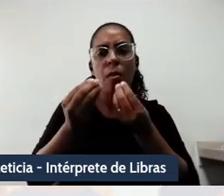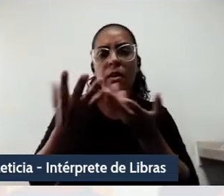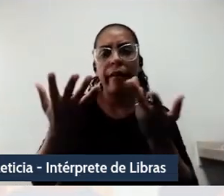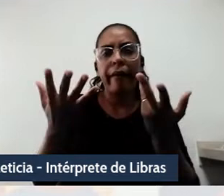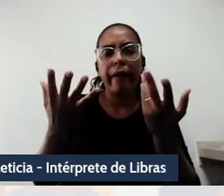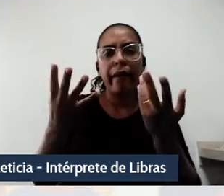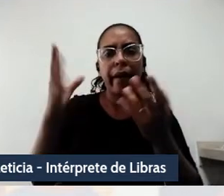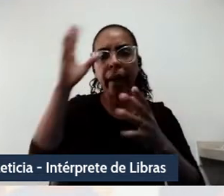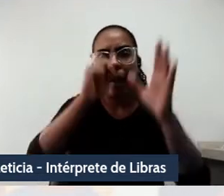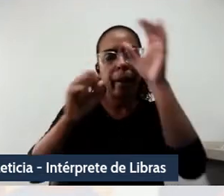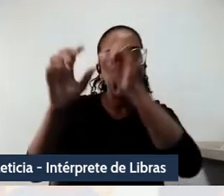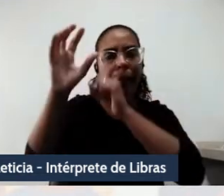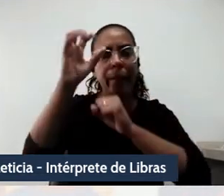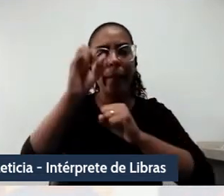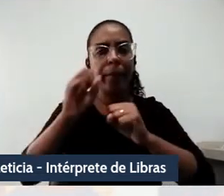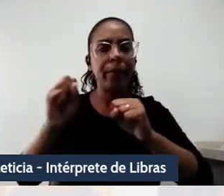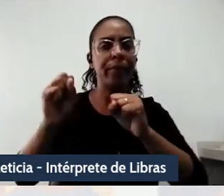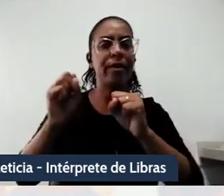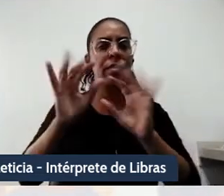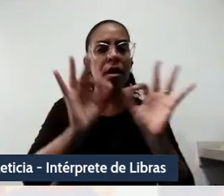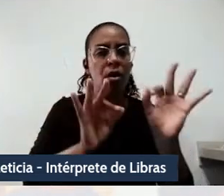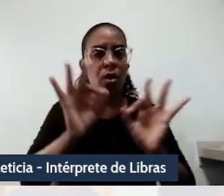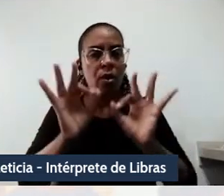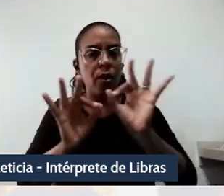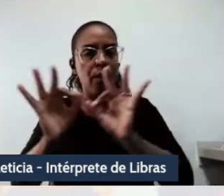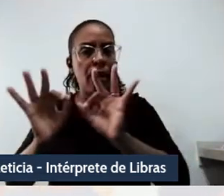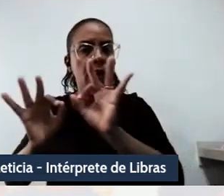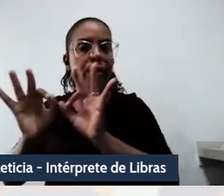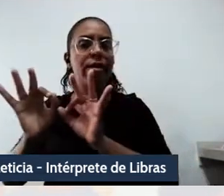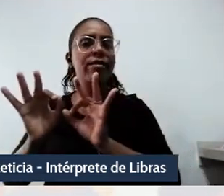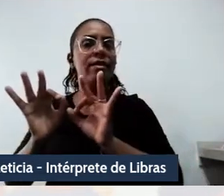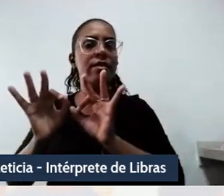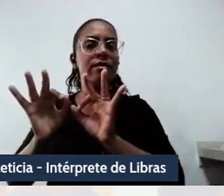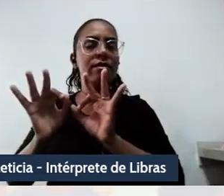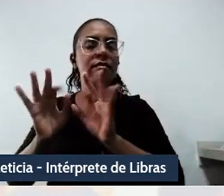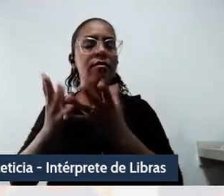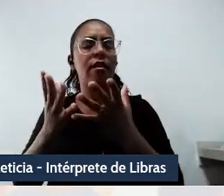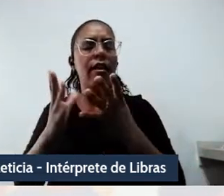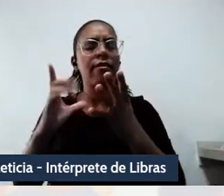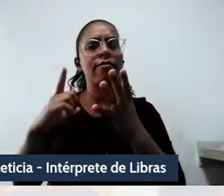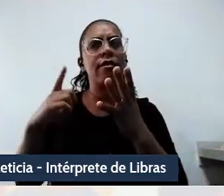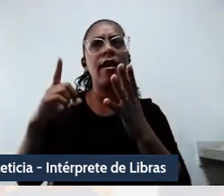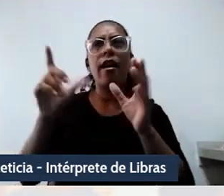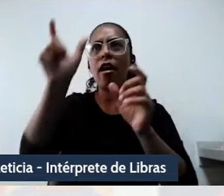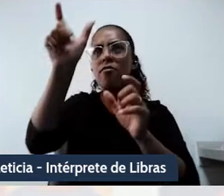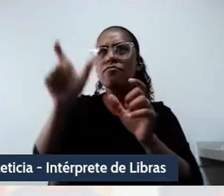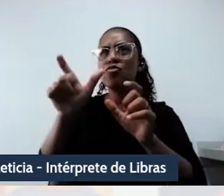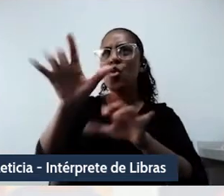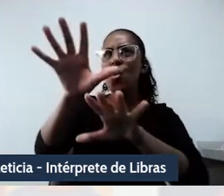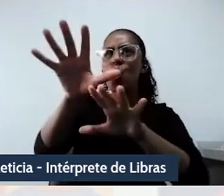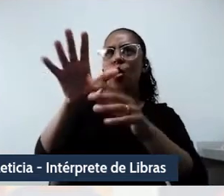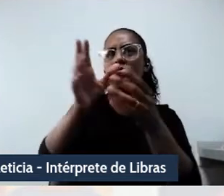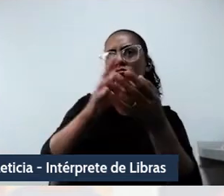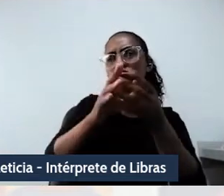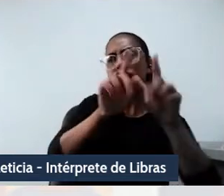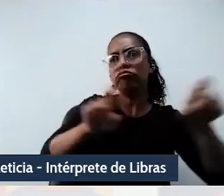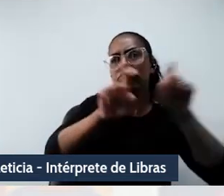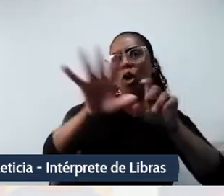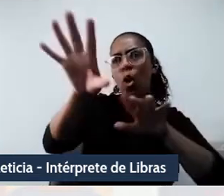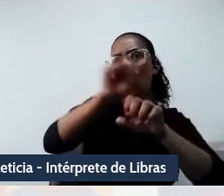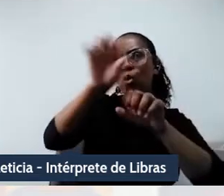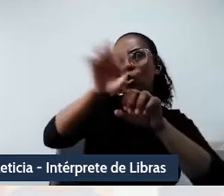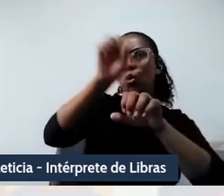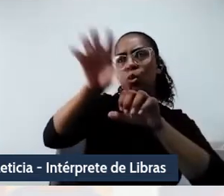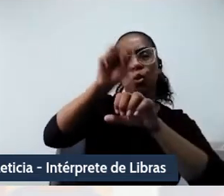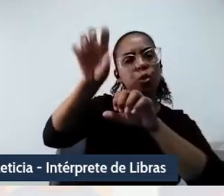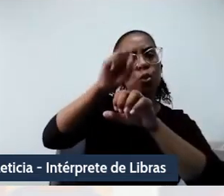aprimoram-se e se aproximam de soluções pragmáticas e orgânicas do humano à medida em que são capazes de elaborar padrões estatísticos